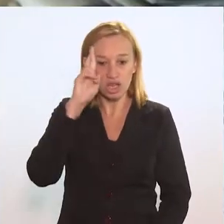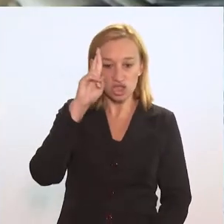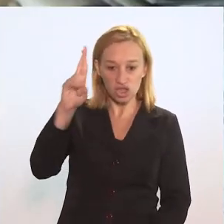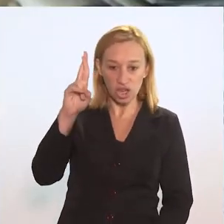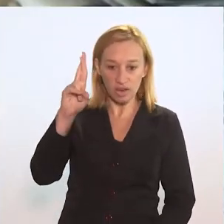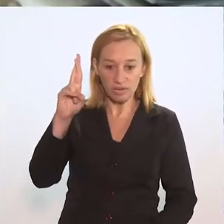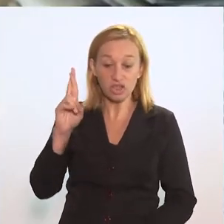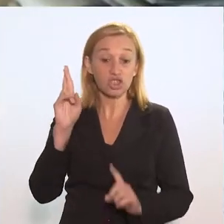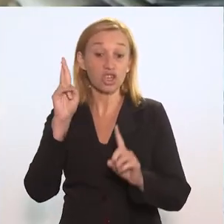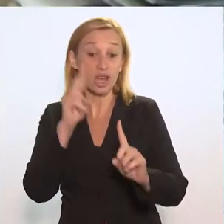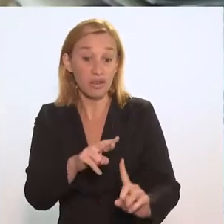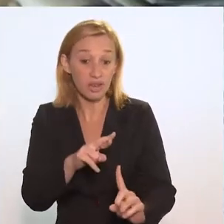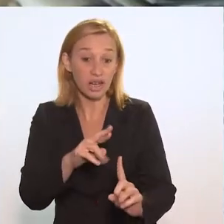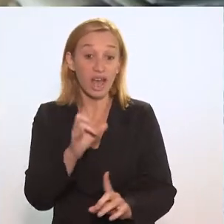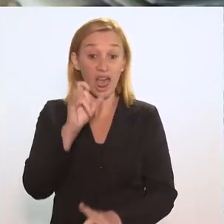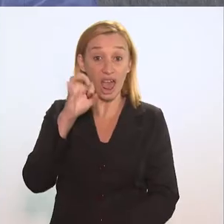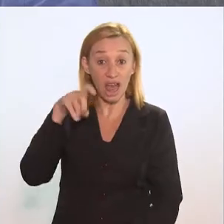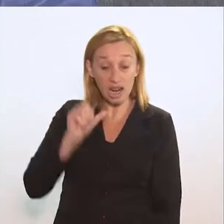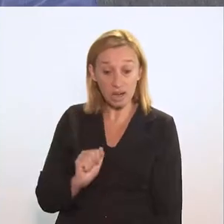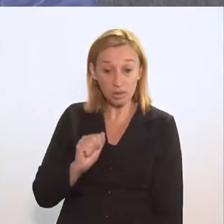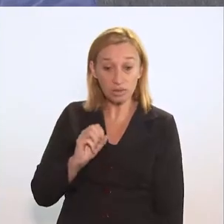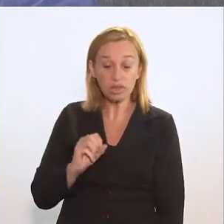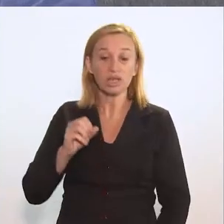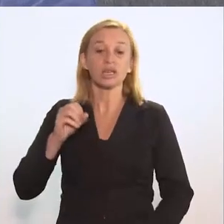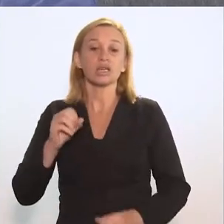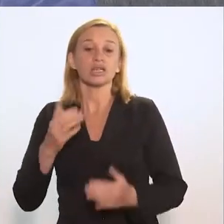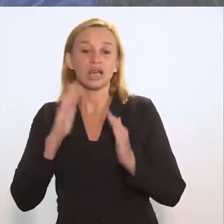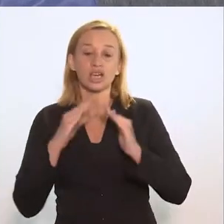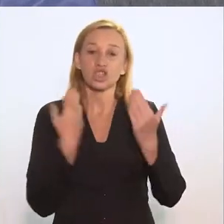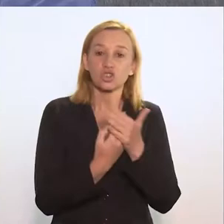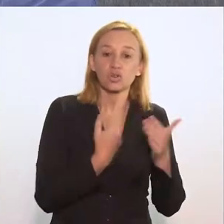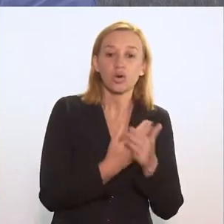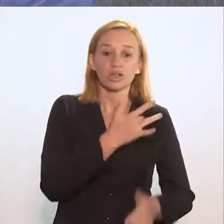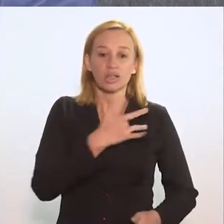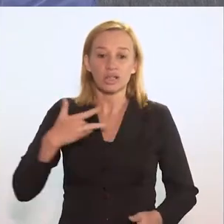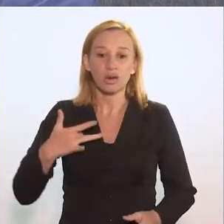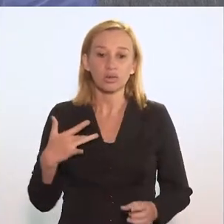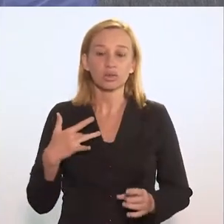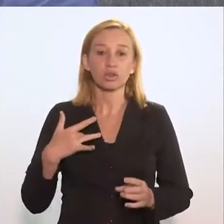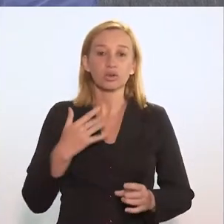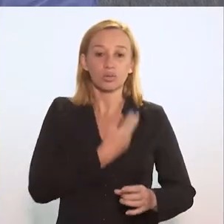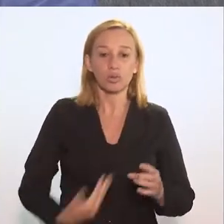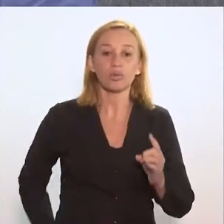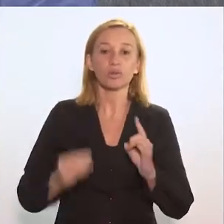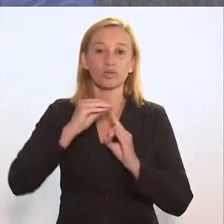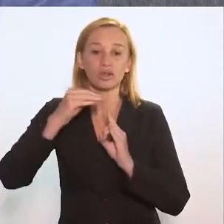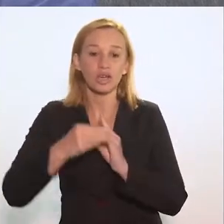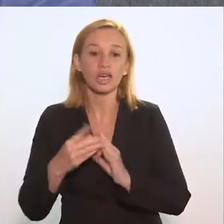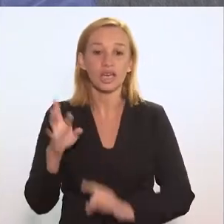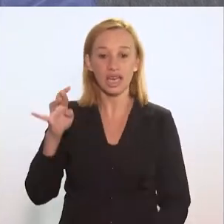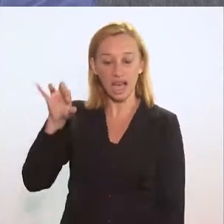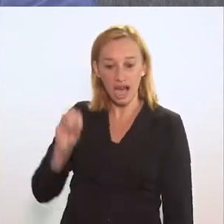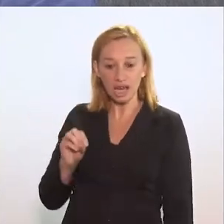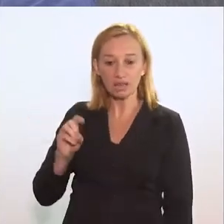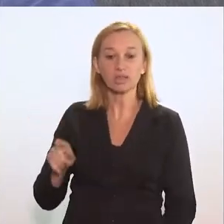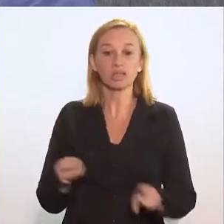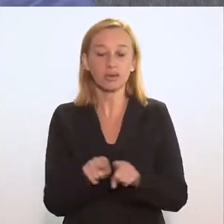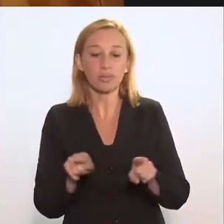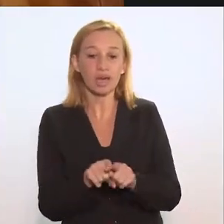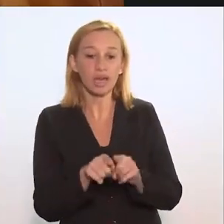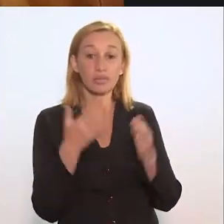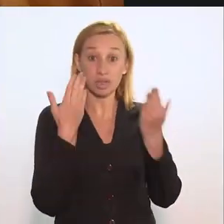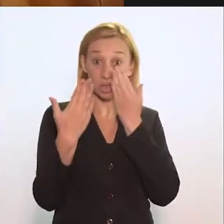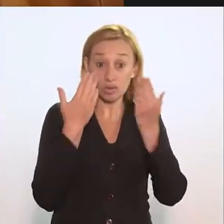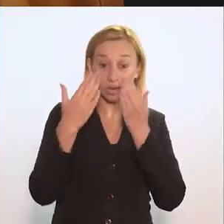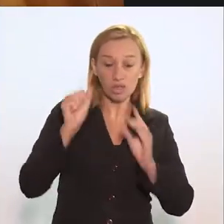chefe do Centro de Referência Professor Hélio Fraga da Escola Nacional de Saúde Pública da Fiocruz, o Carlos Basílio, que é